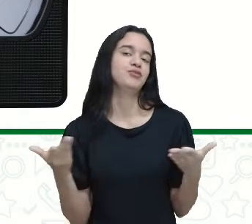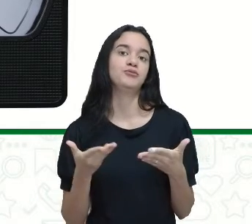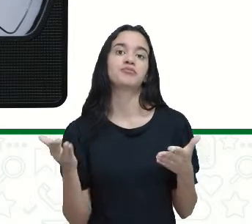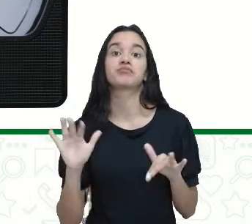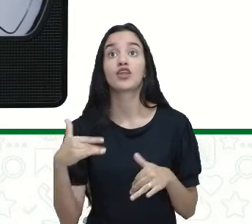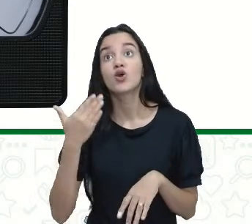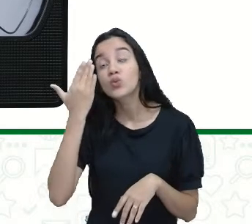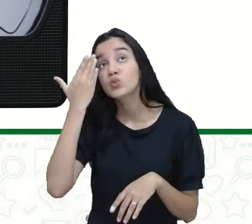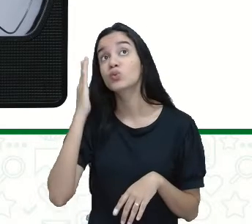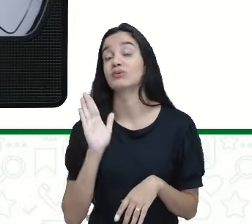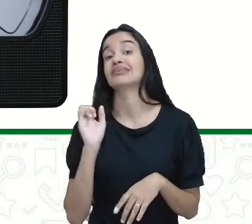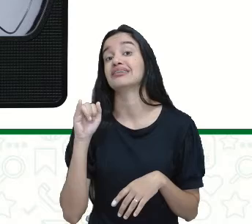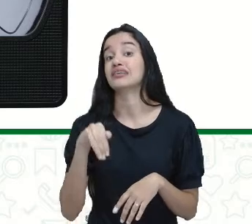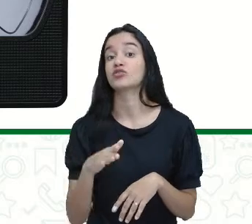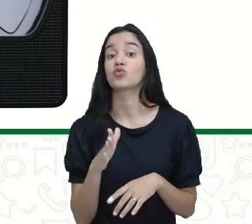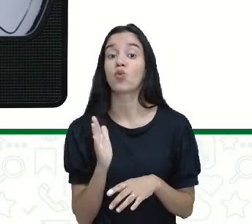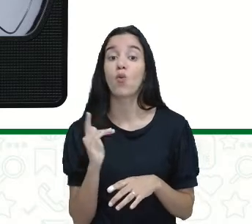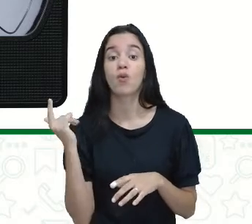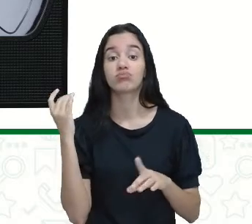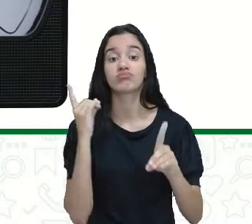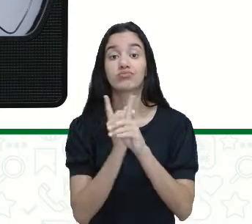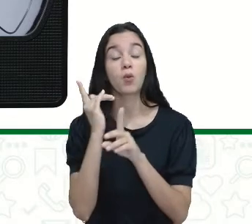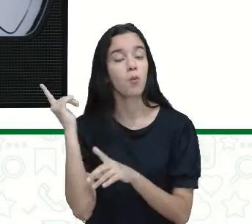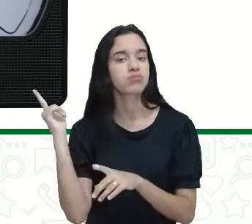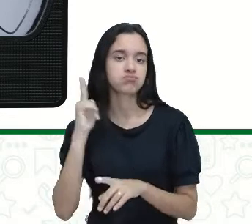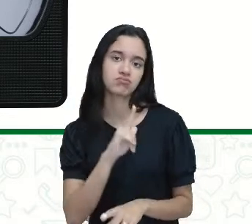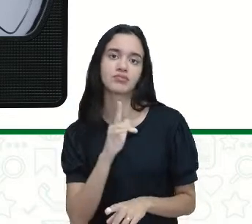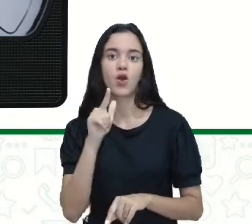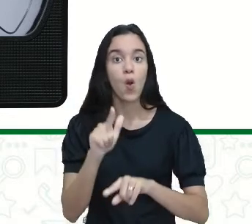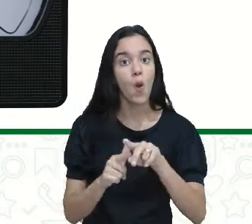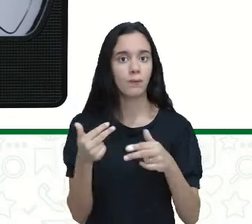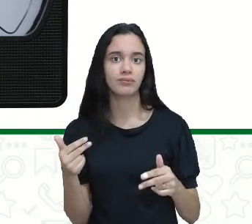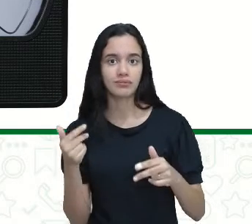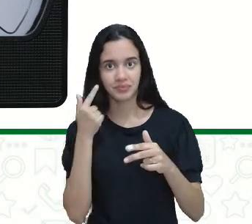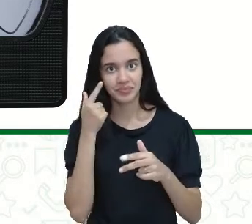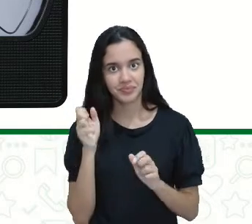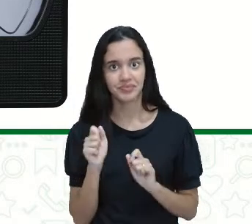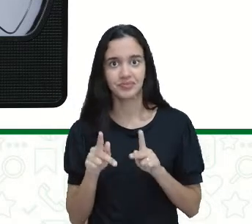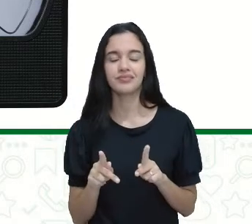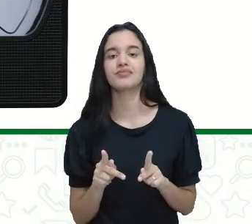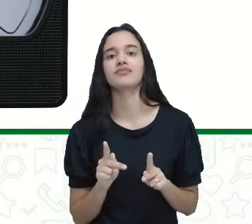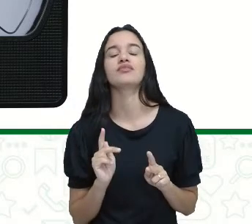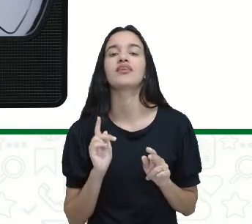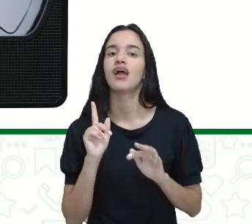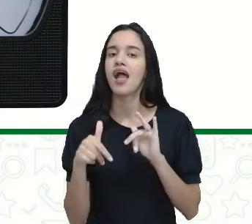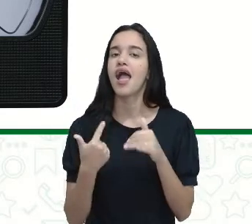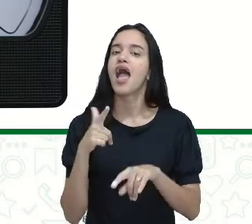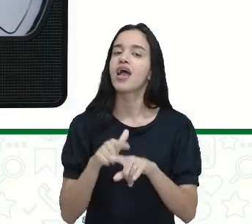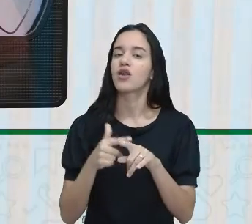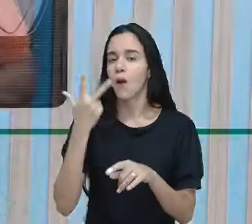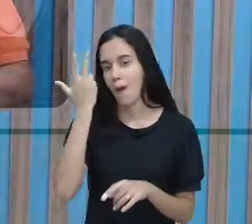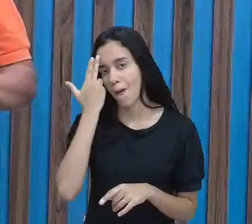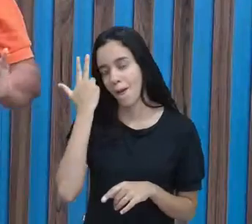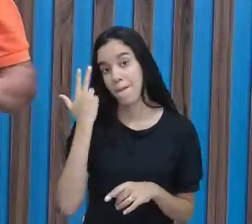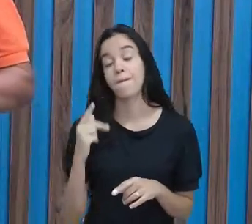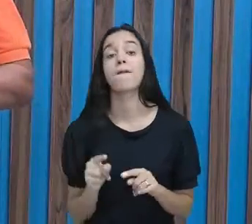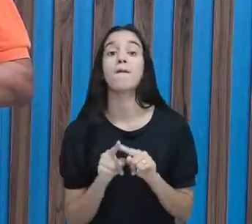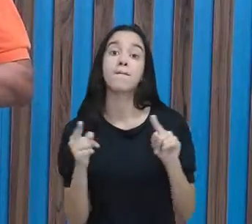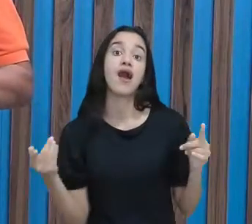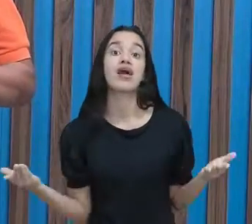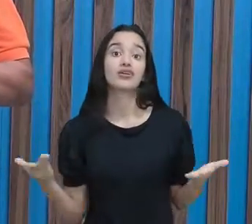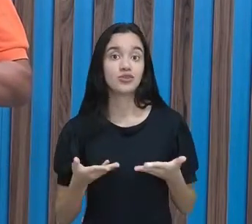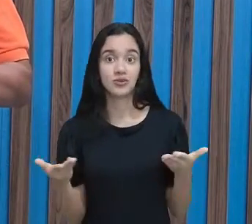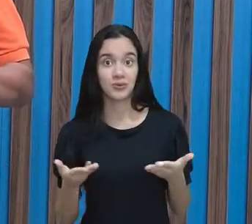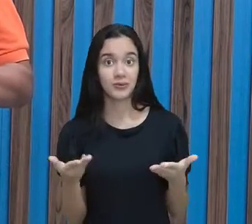Eu nem sei se a gente consegue encontrar esse objeto por aí. Era um objeto muito comum que hoje em dia